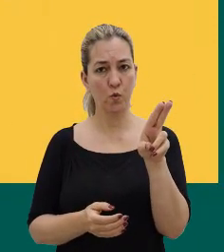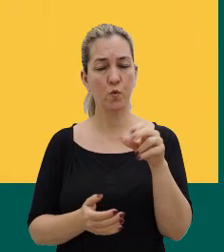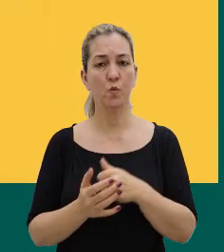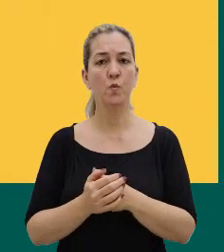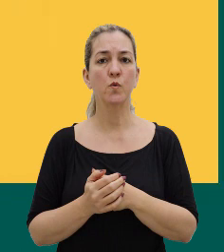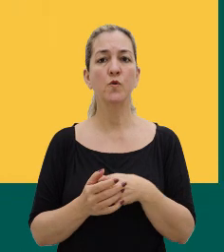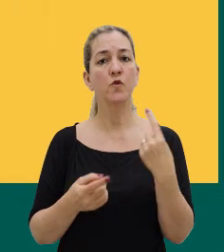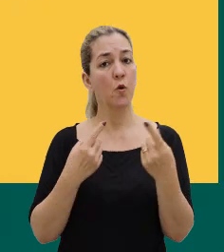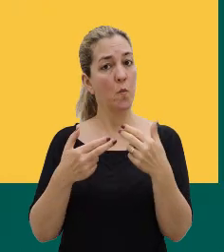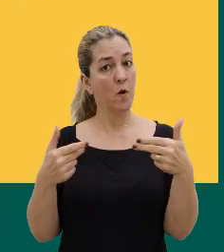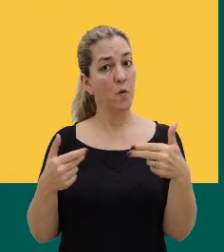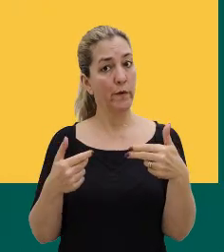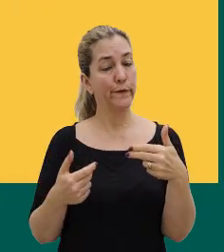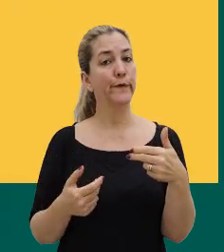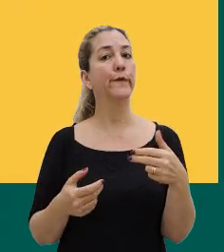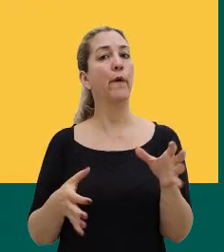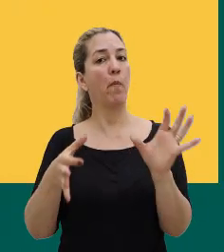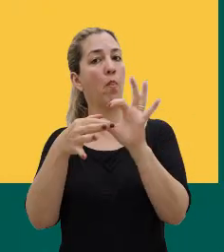ligado à saúde.